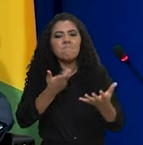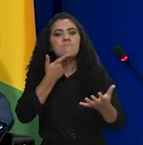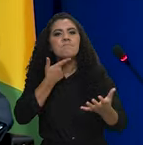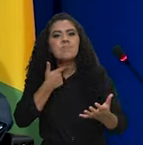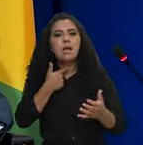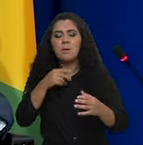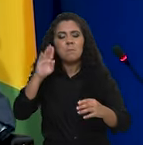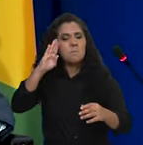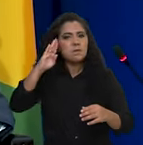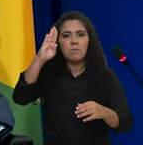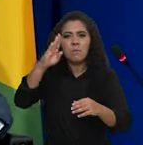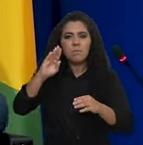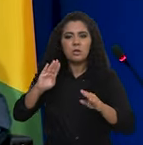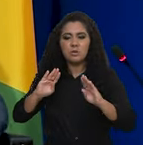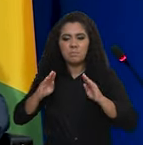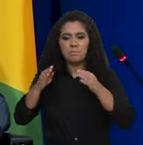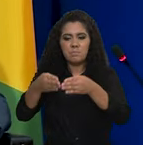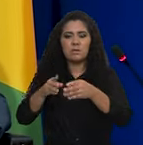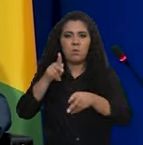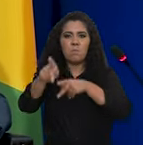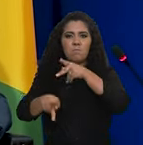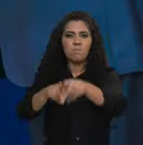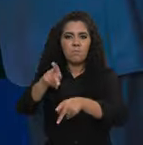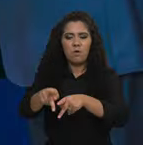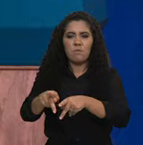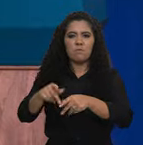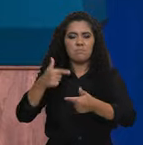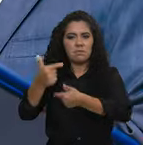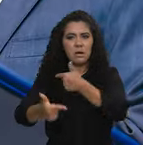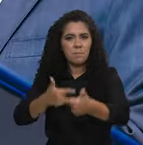trabalhador, do seu país e do meu país.